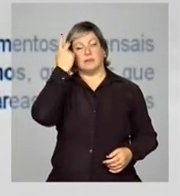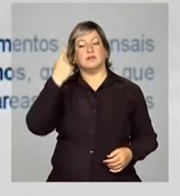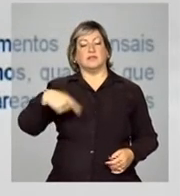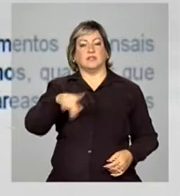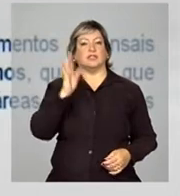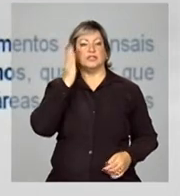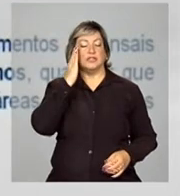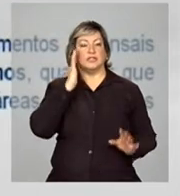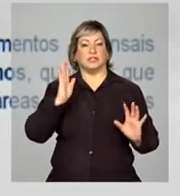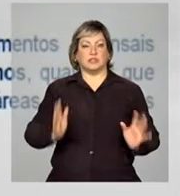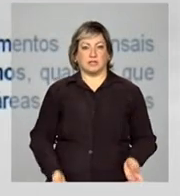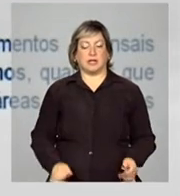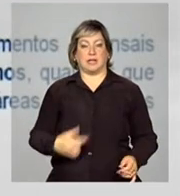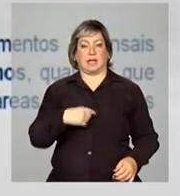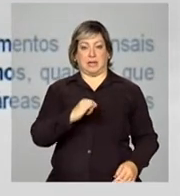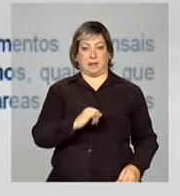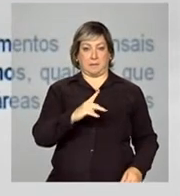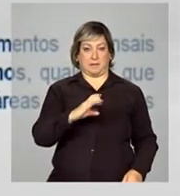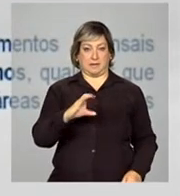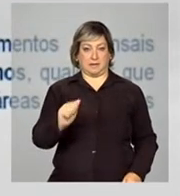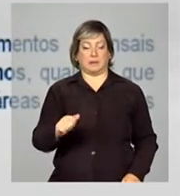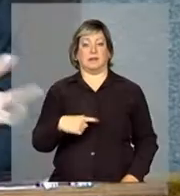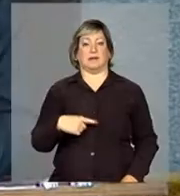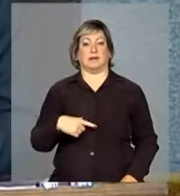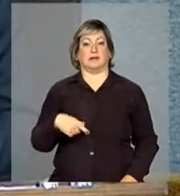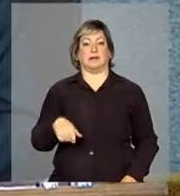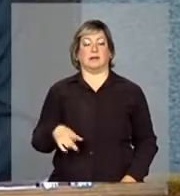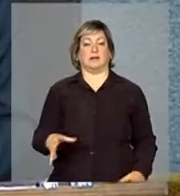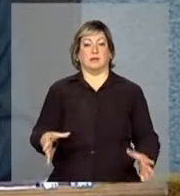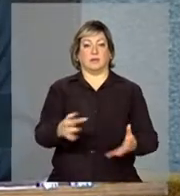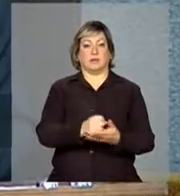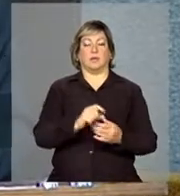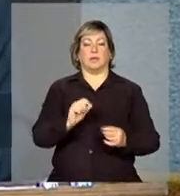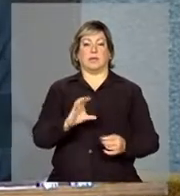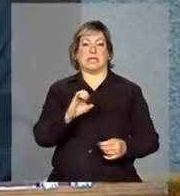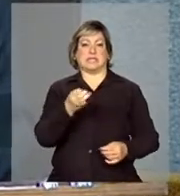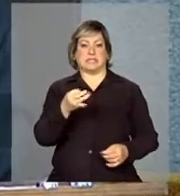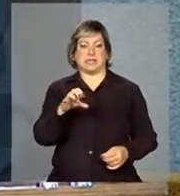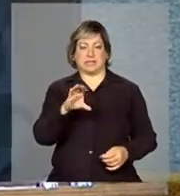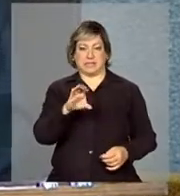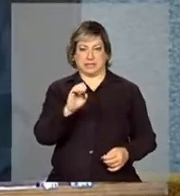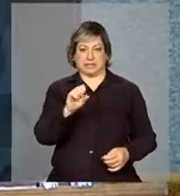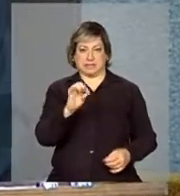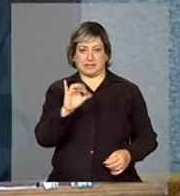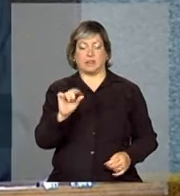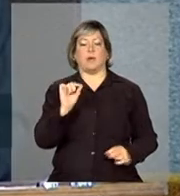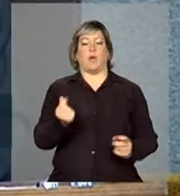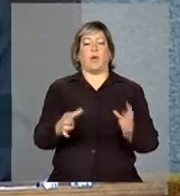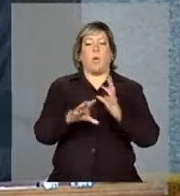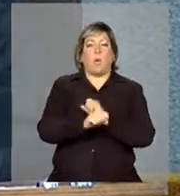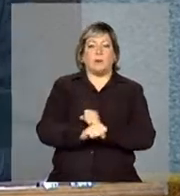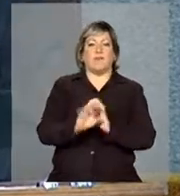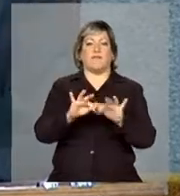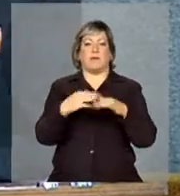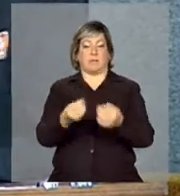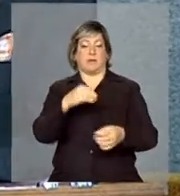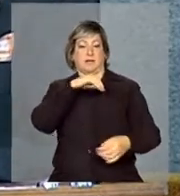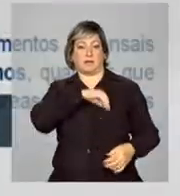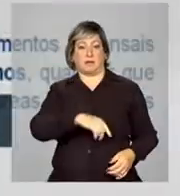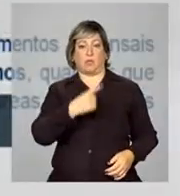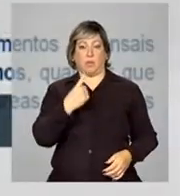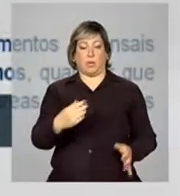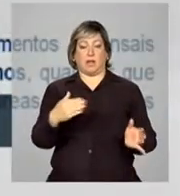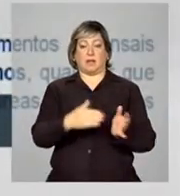o IPCA, ele pega uma cesta, orçamento de famílias que ganham entre 1 e 40 salários